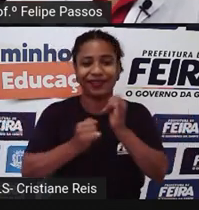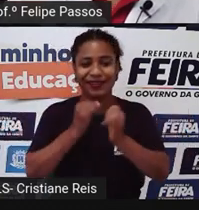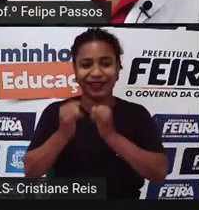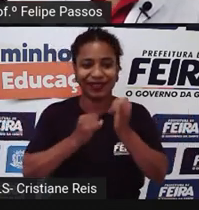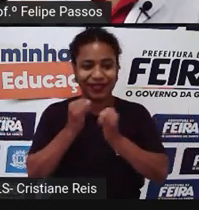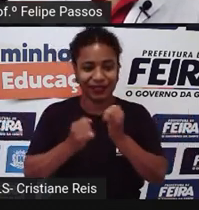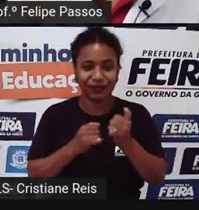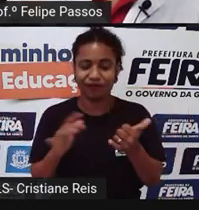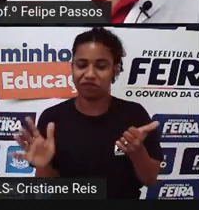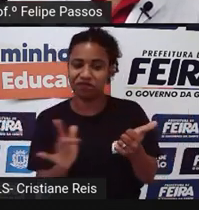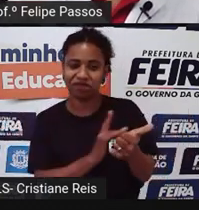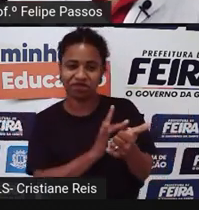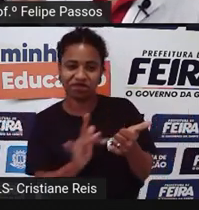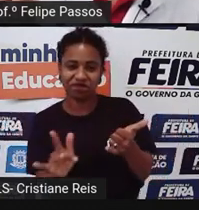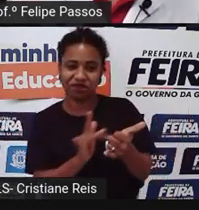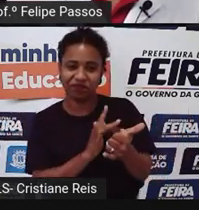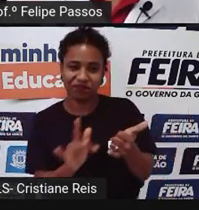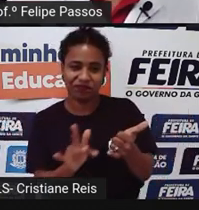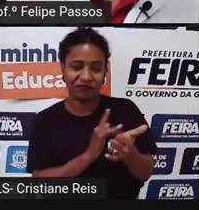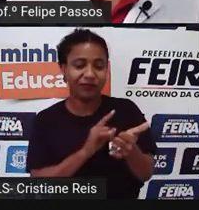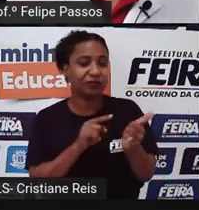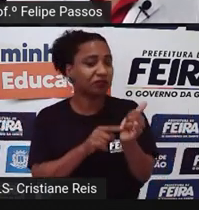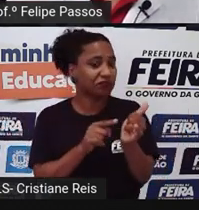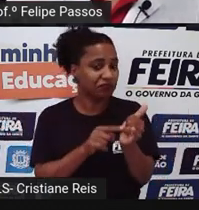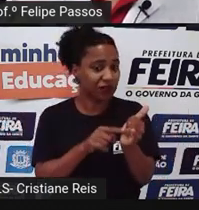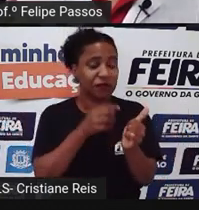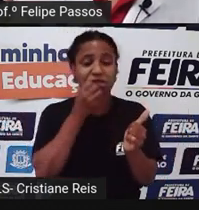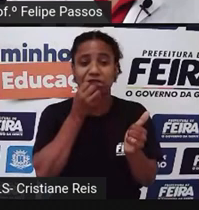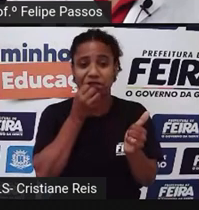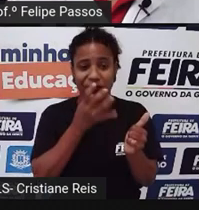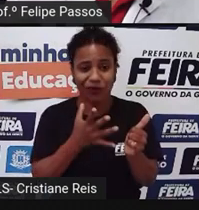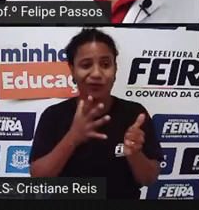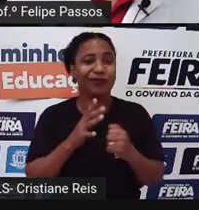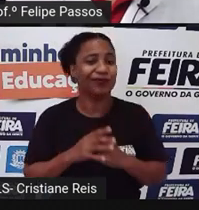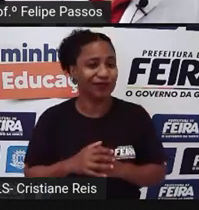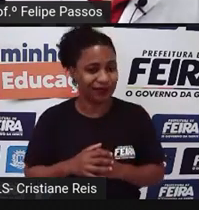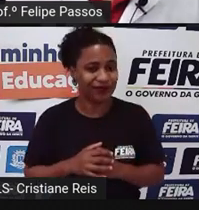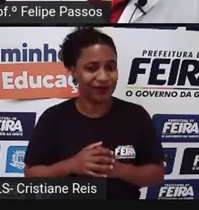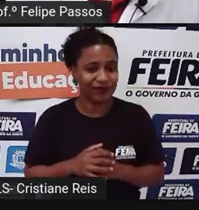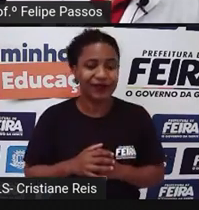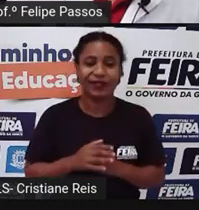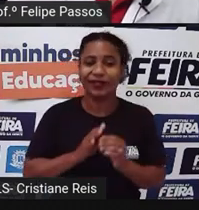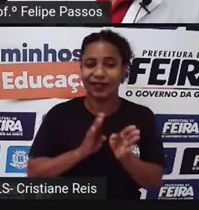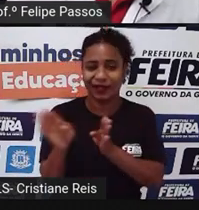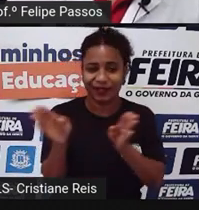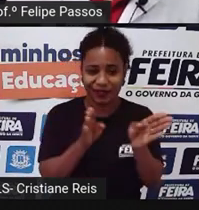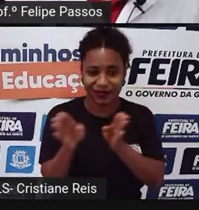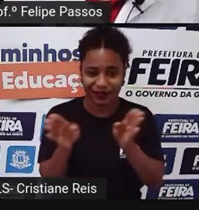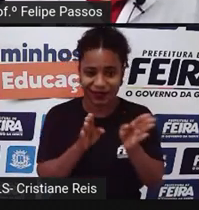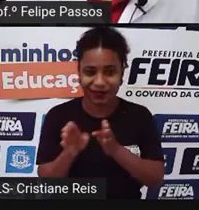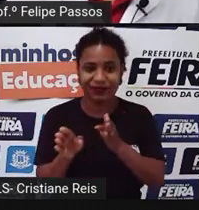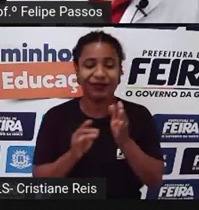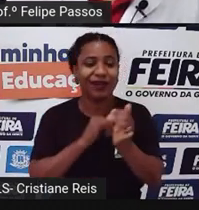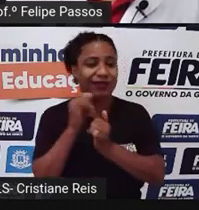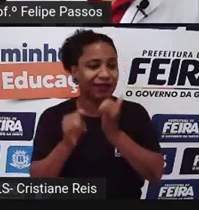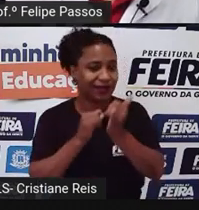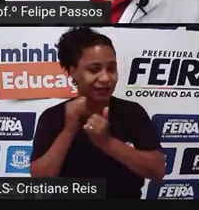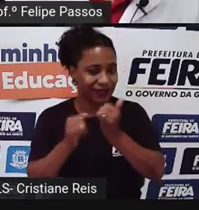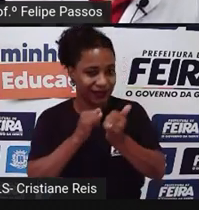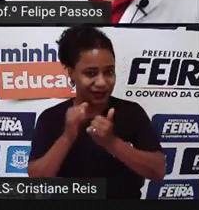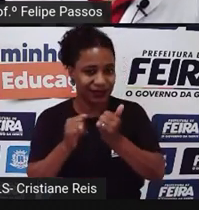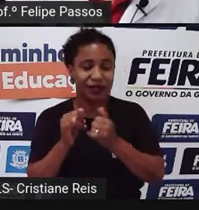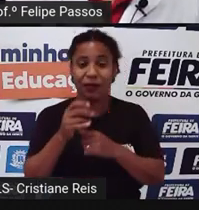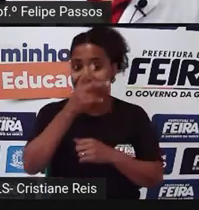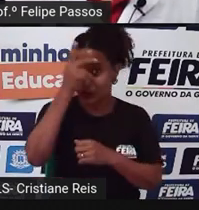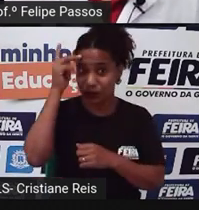smartphones, celulares e outros dispositivos que têm acesso à internet mudaram totalmente a cara